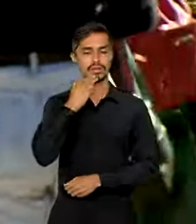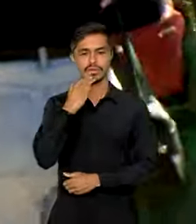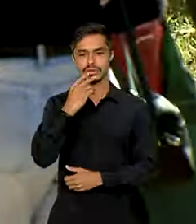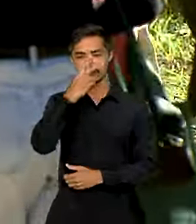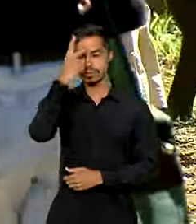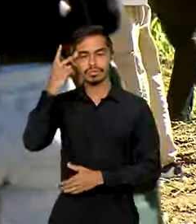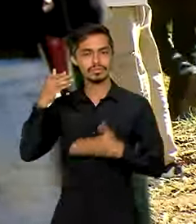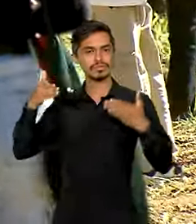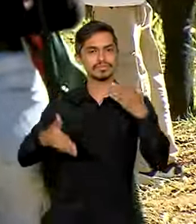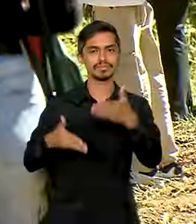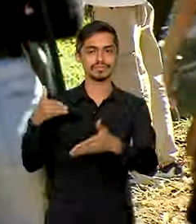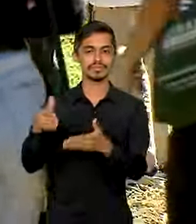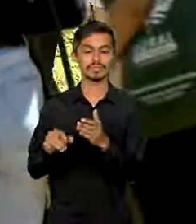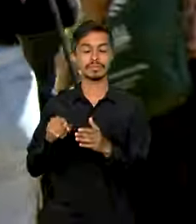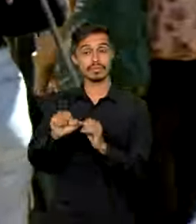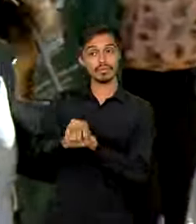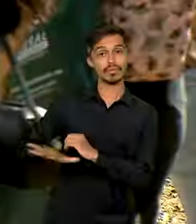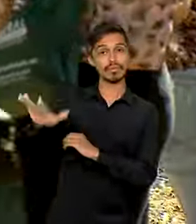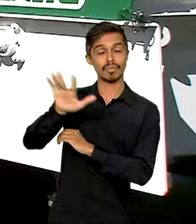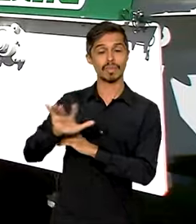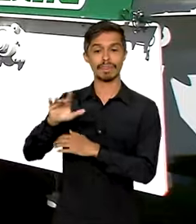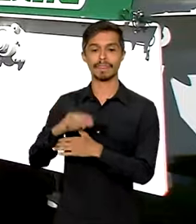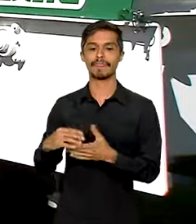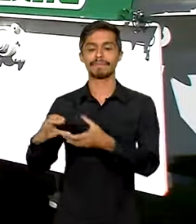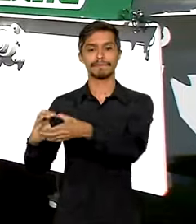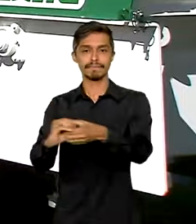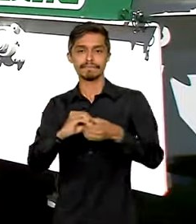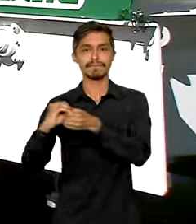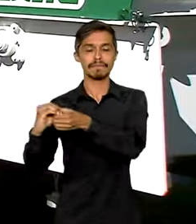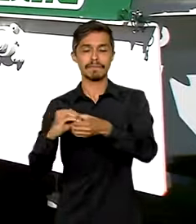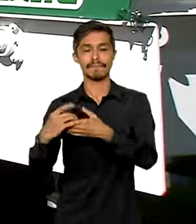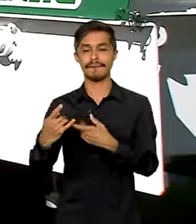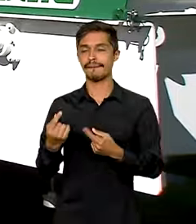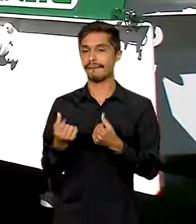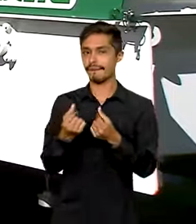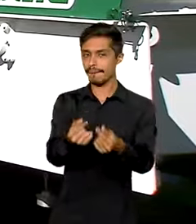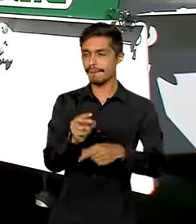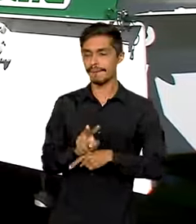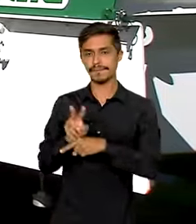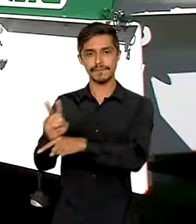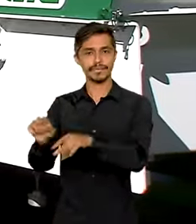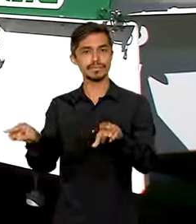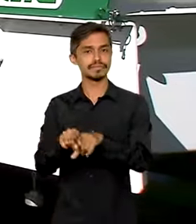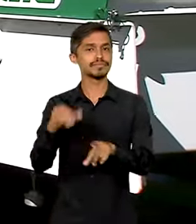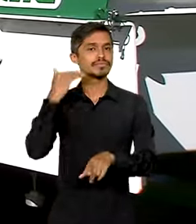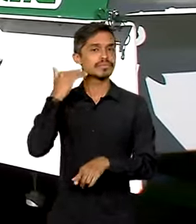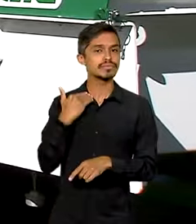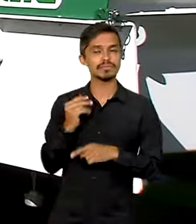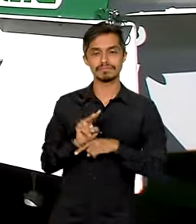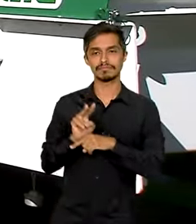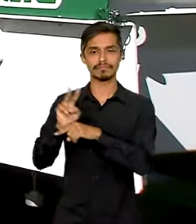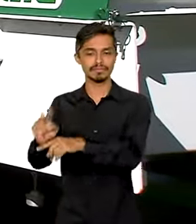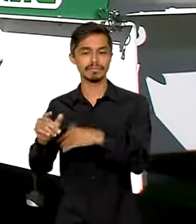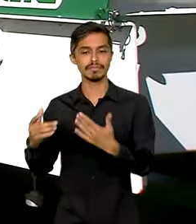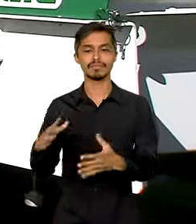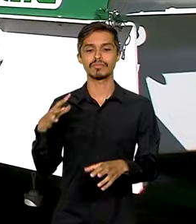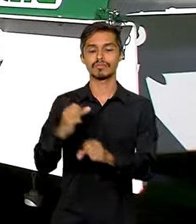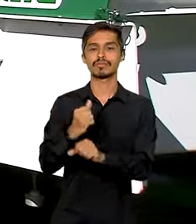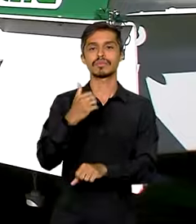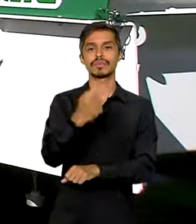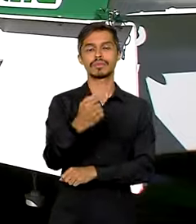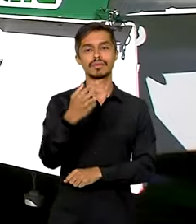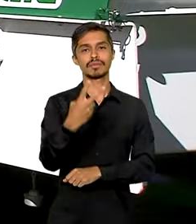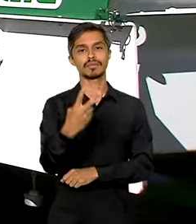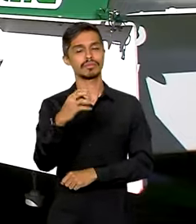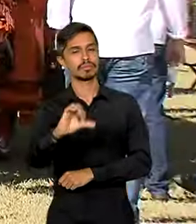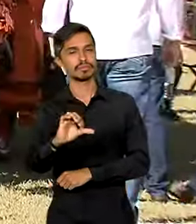Dentro desse universo, o cooperativismo de crédito e bancos cooperativos somam 729